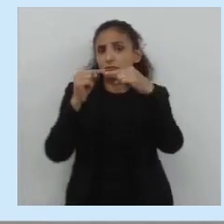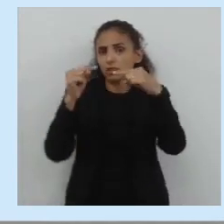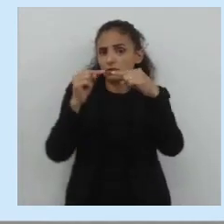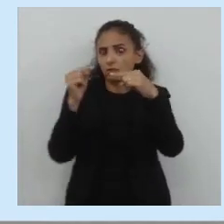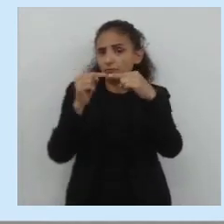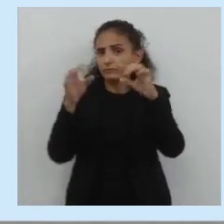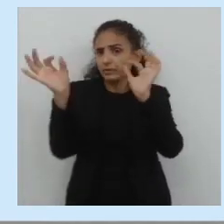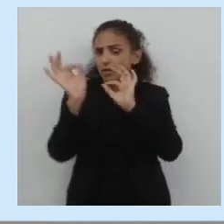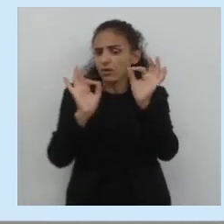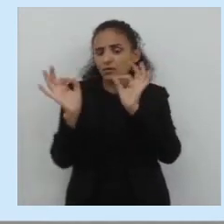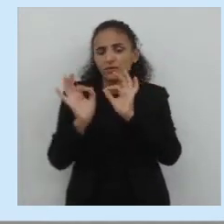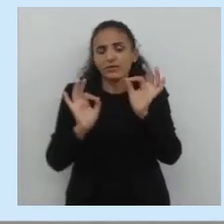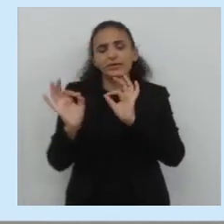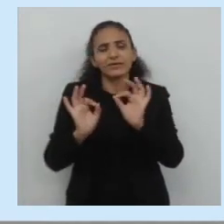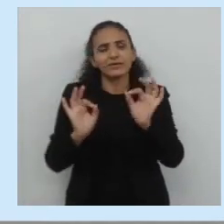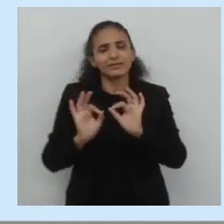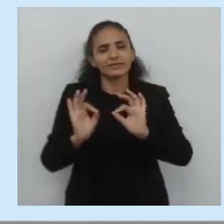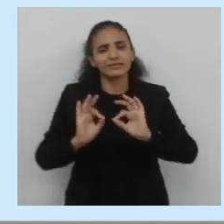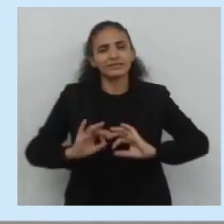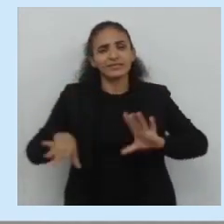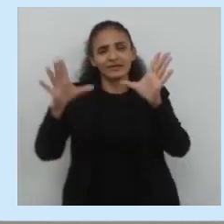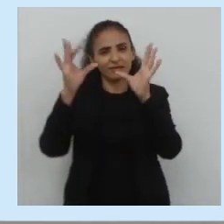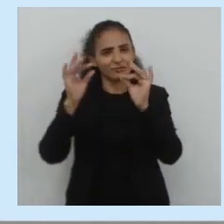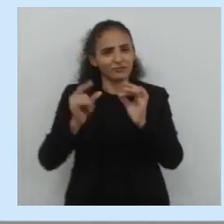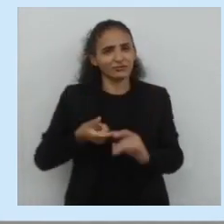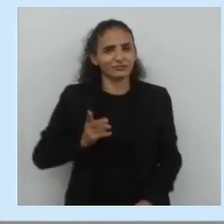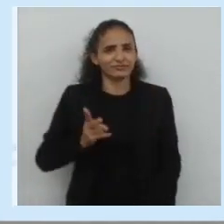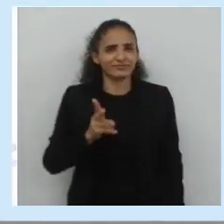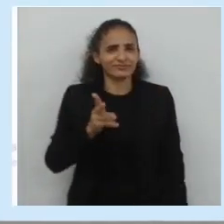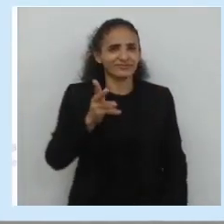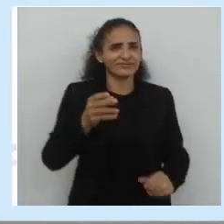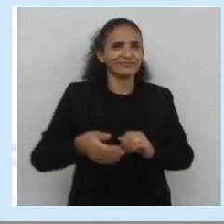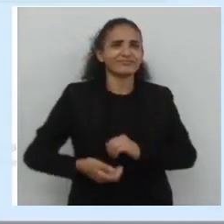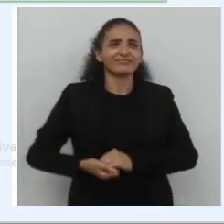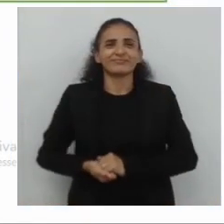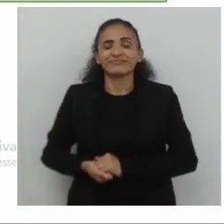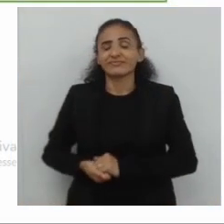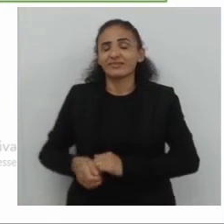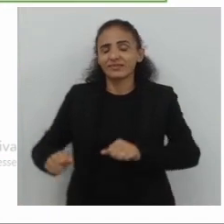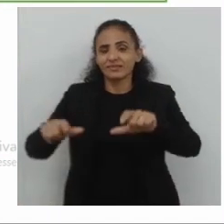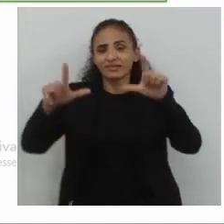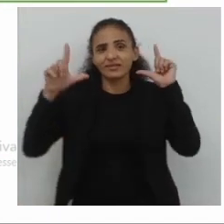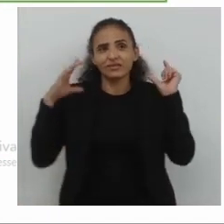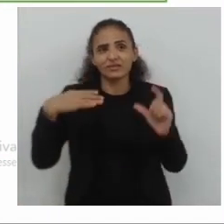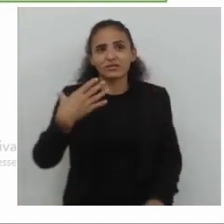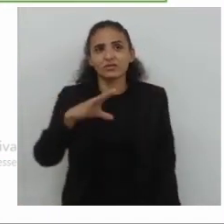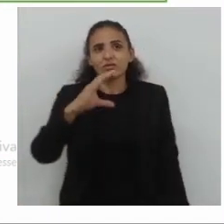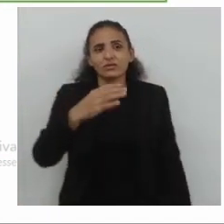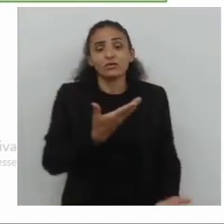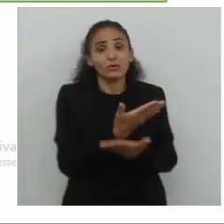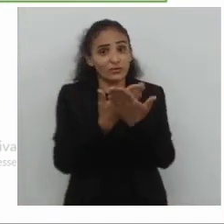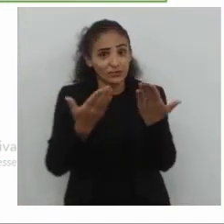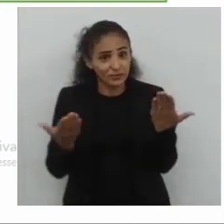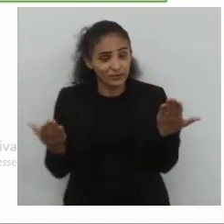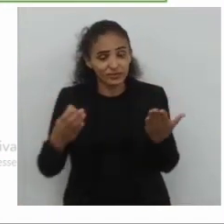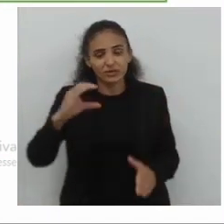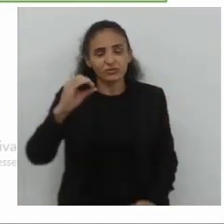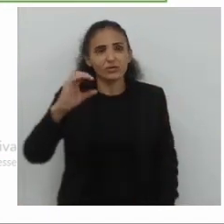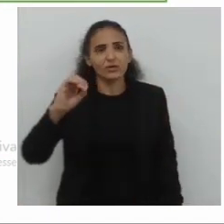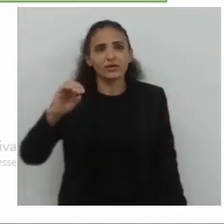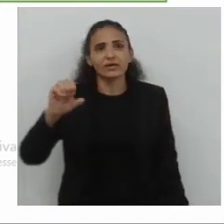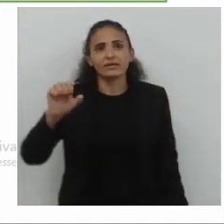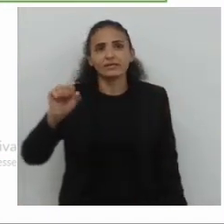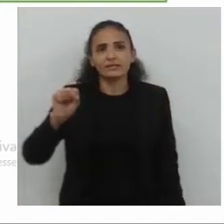coerência, a organização do seu texto. Vamos adiante. Na tela, nós temos o seguinte. Olha aí o que eu trouxe.